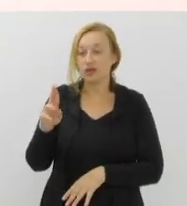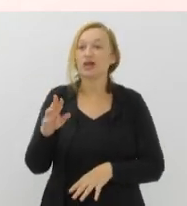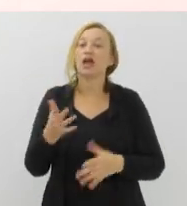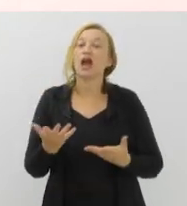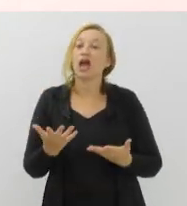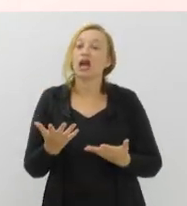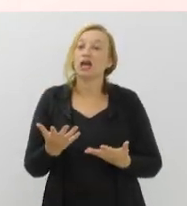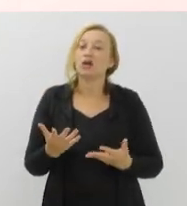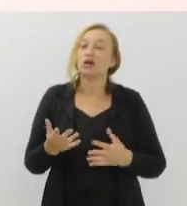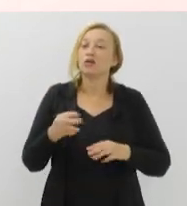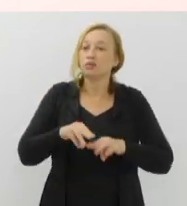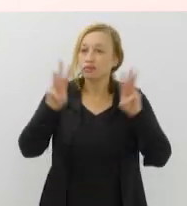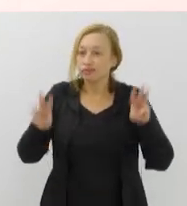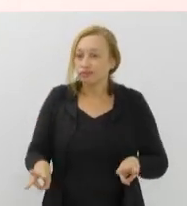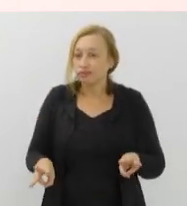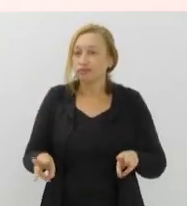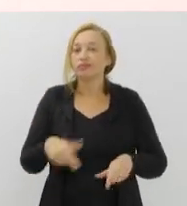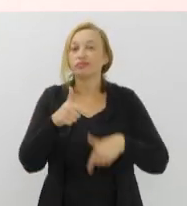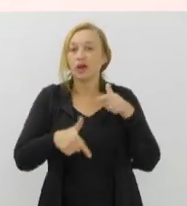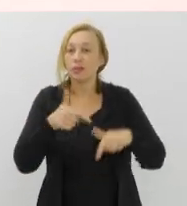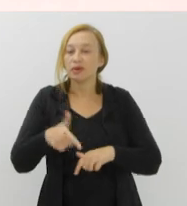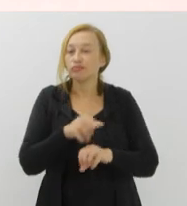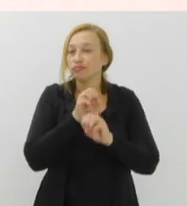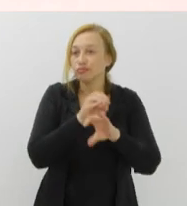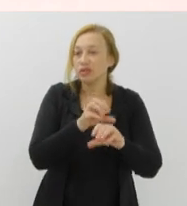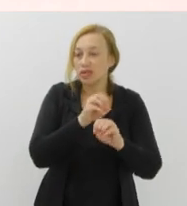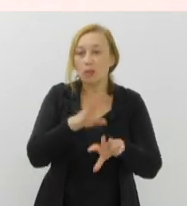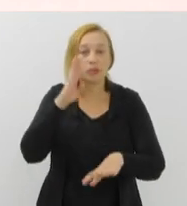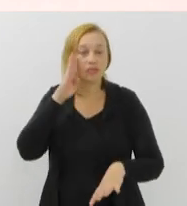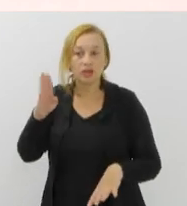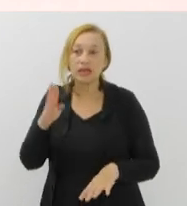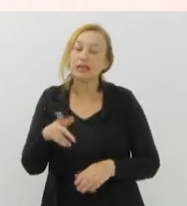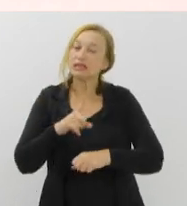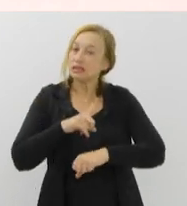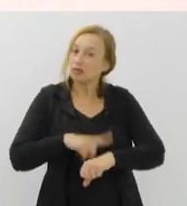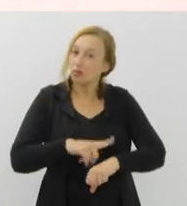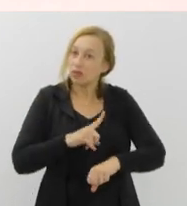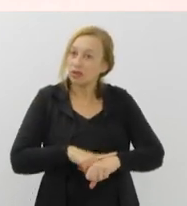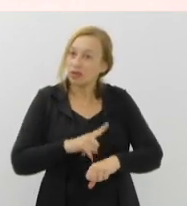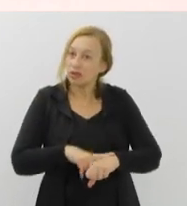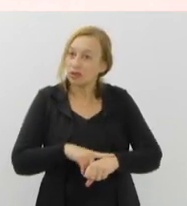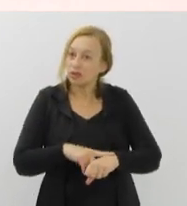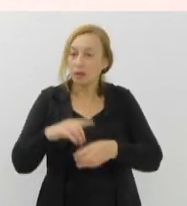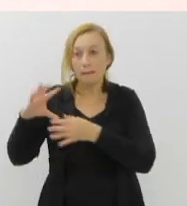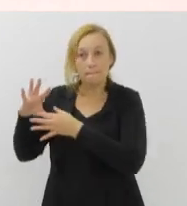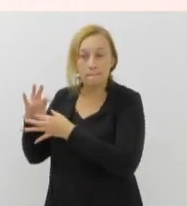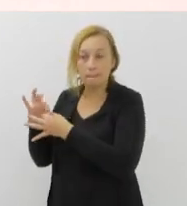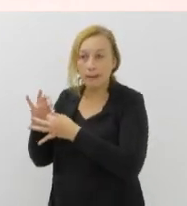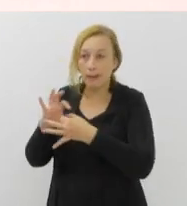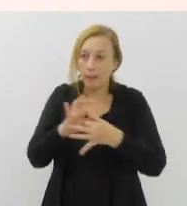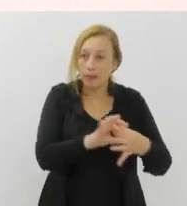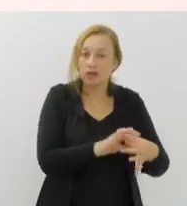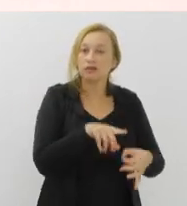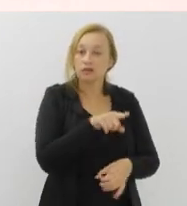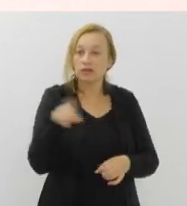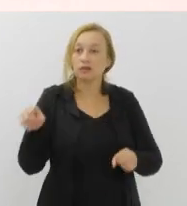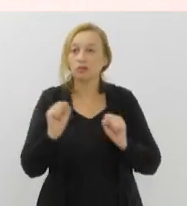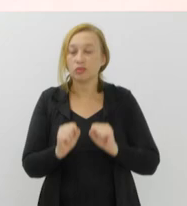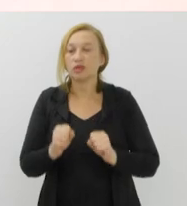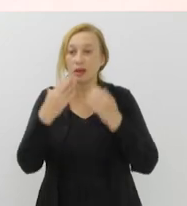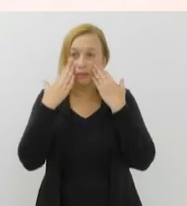prioritariamente com a educação. E é nesse momento, nessa linha de ação, que vocês vão poder